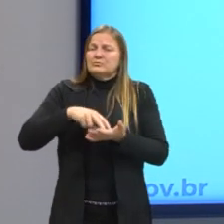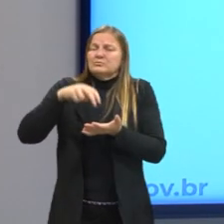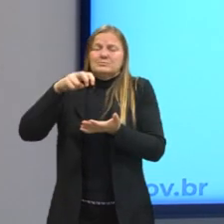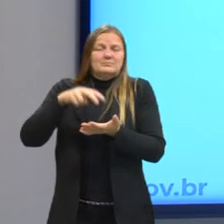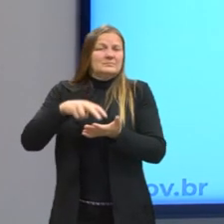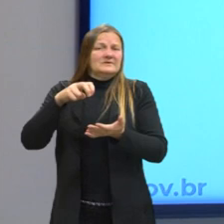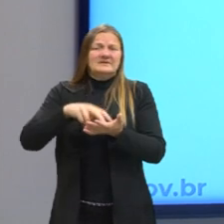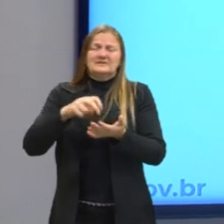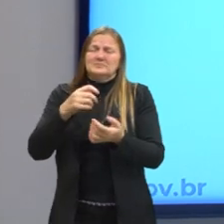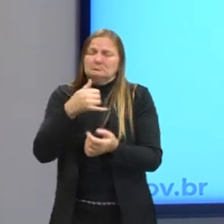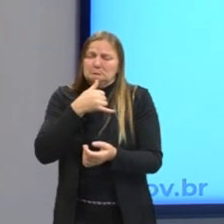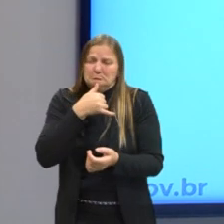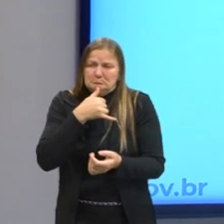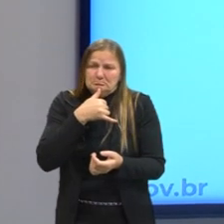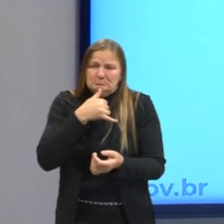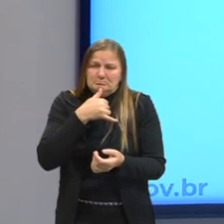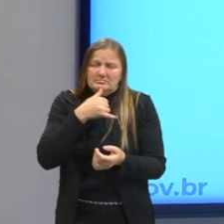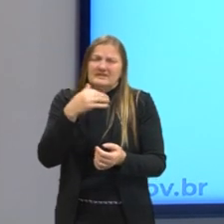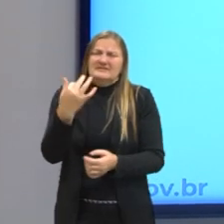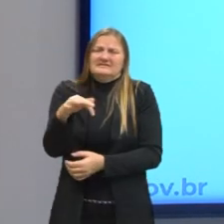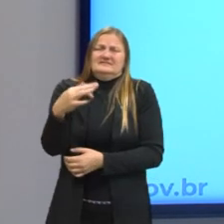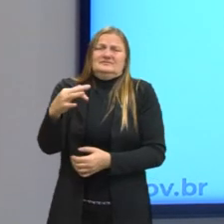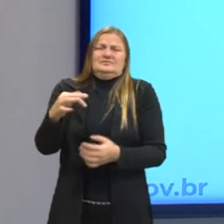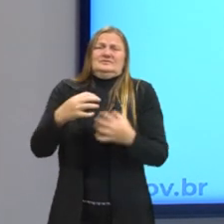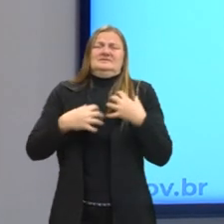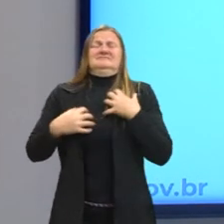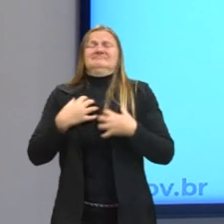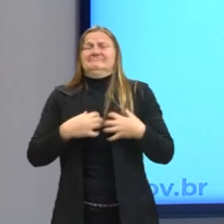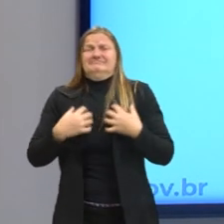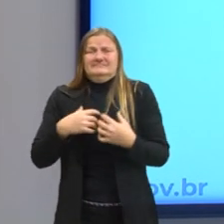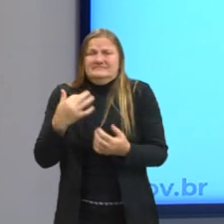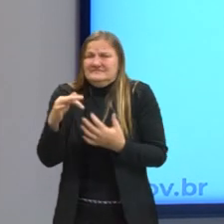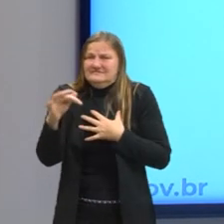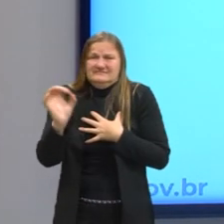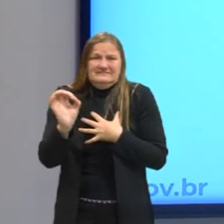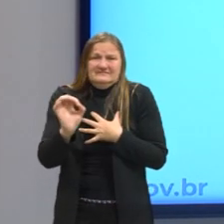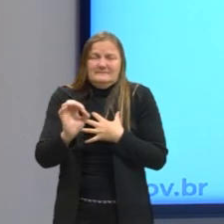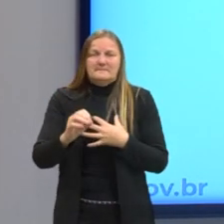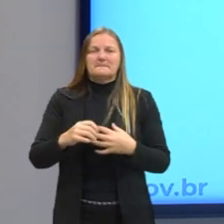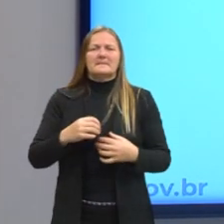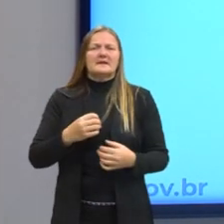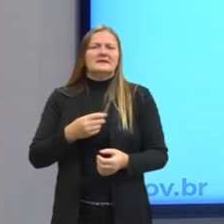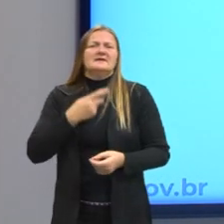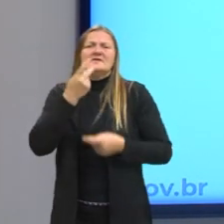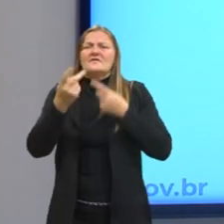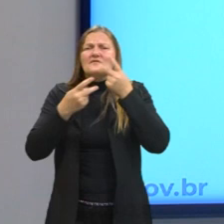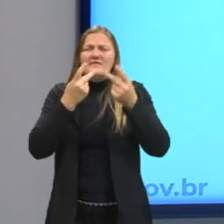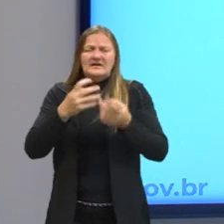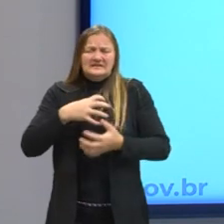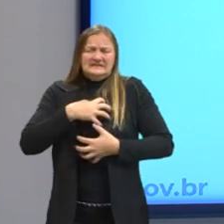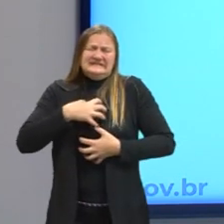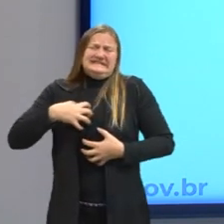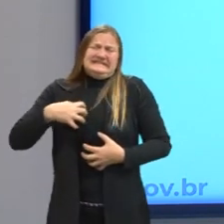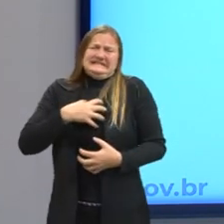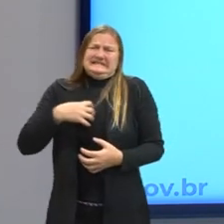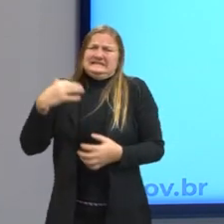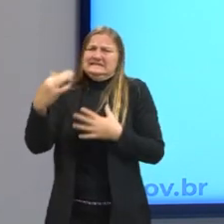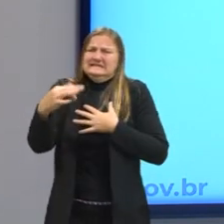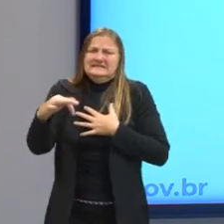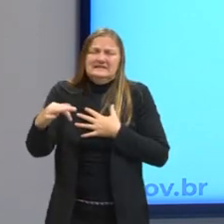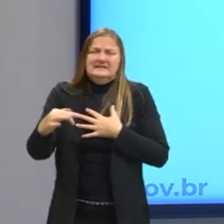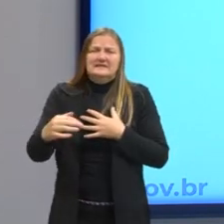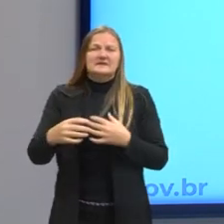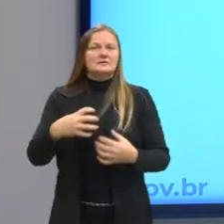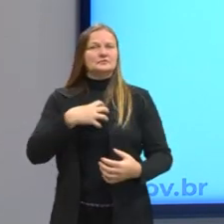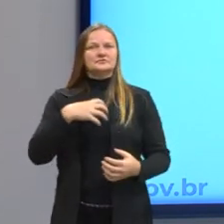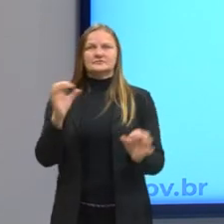descontente. É dor que desatina sem doer. Como eu digo que a ferida dói, mas eu